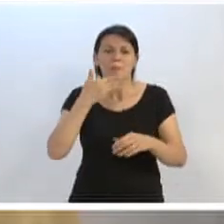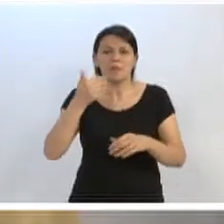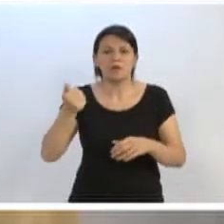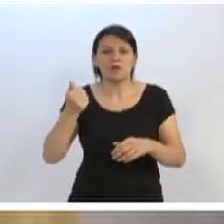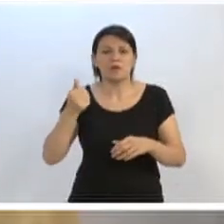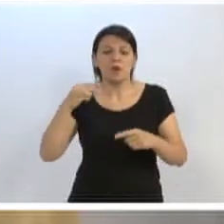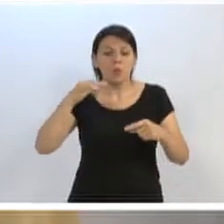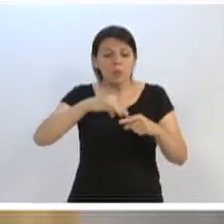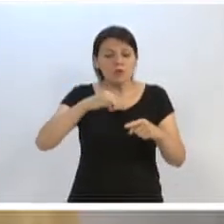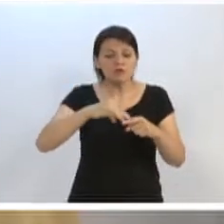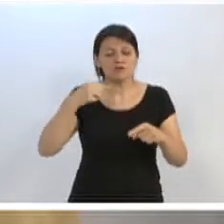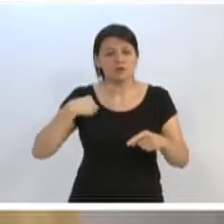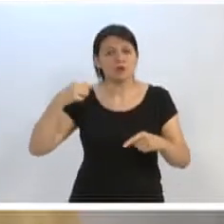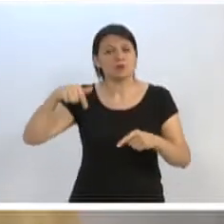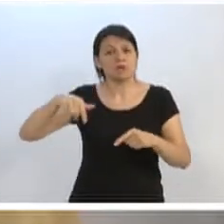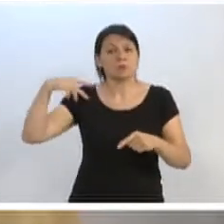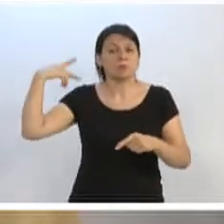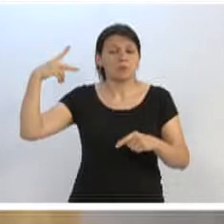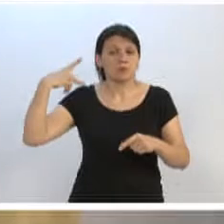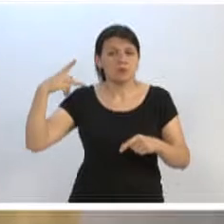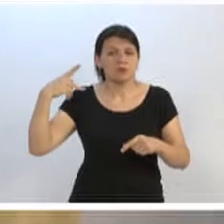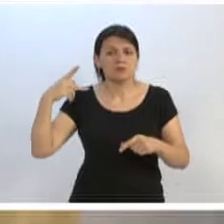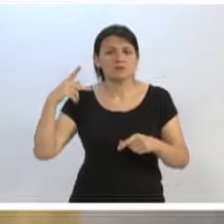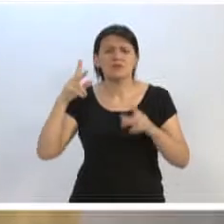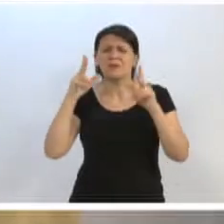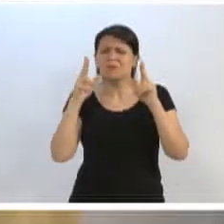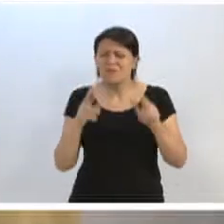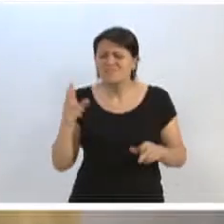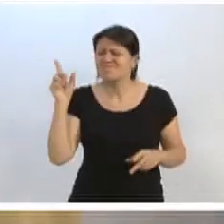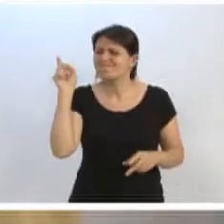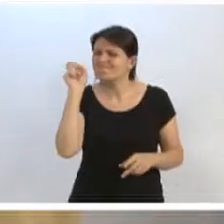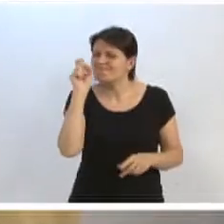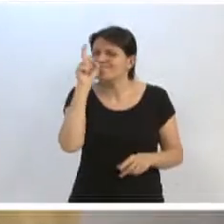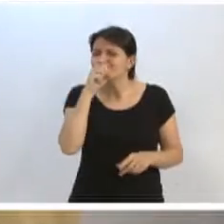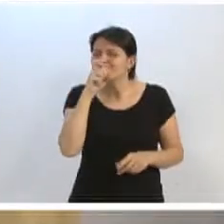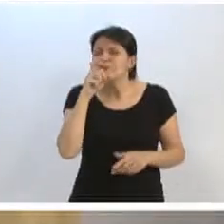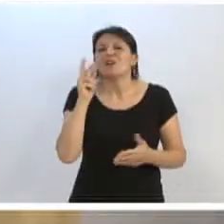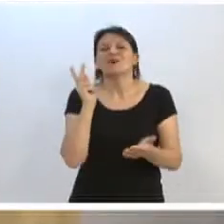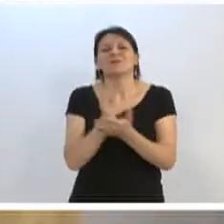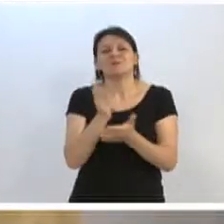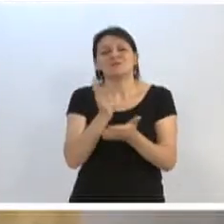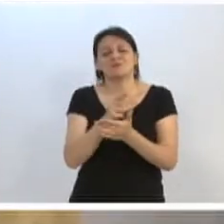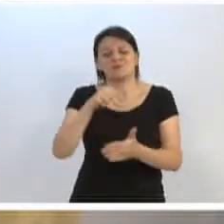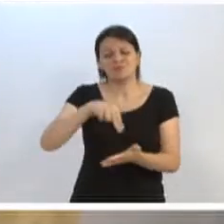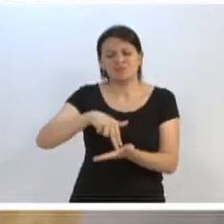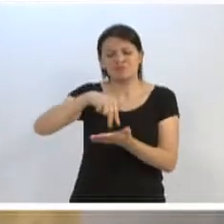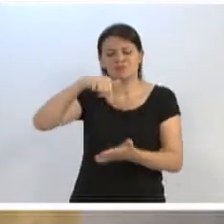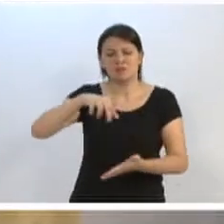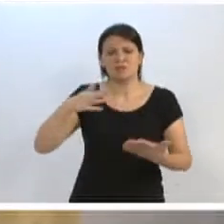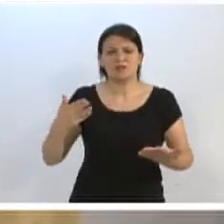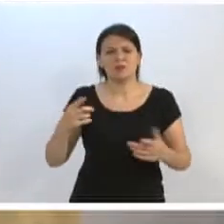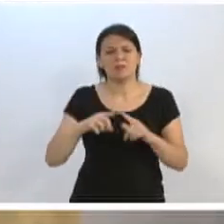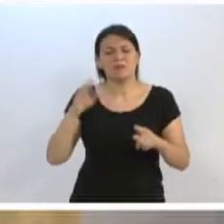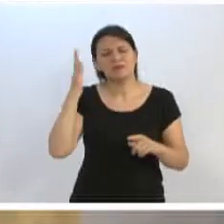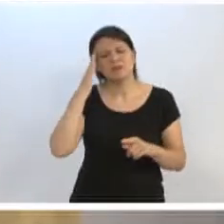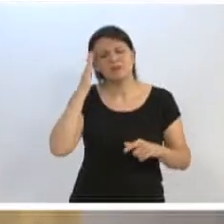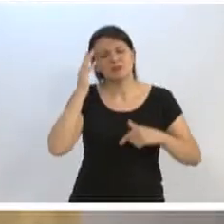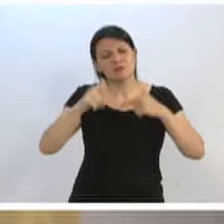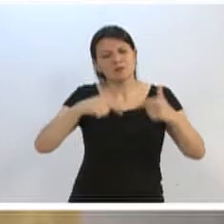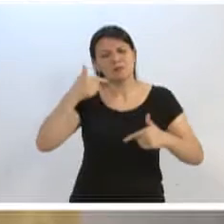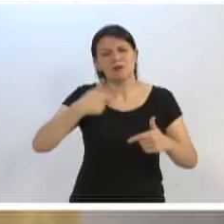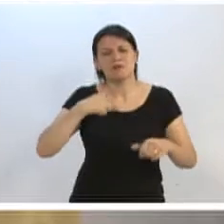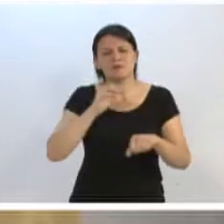política, é um motivo que me faz, com todas as dificuldades, e não são poucas, de continuar aqui, mas sabendo, sabendo do trabalho que eu estou